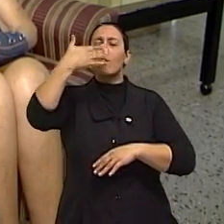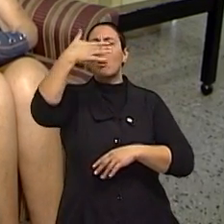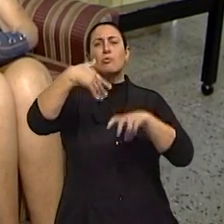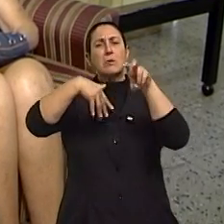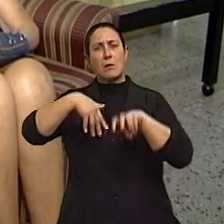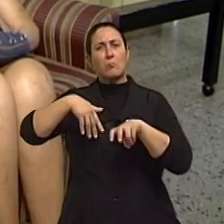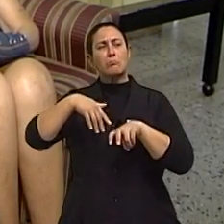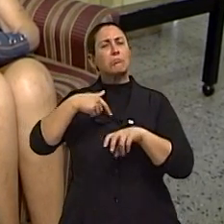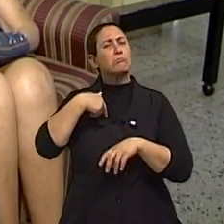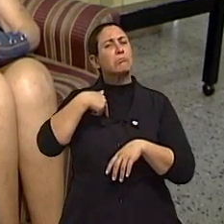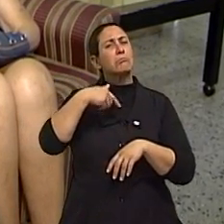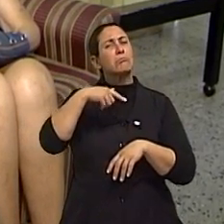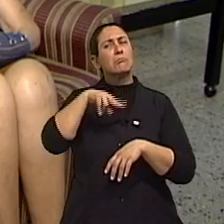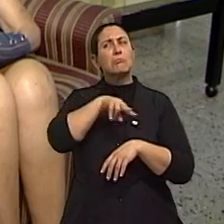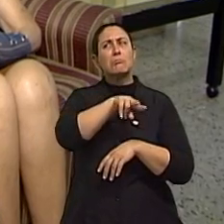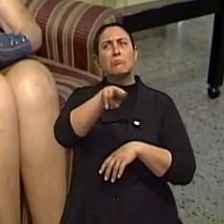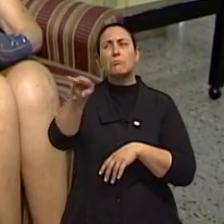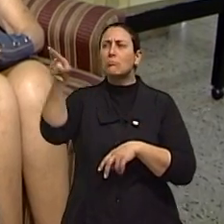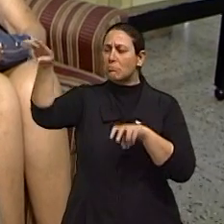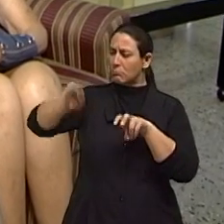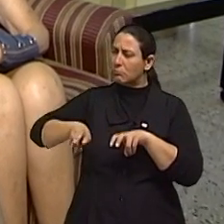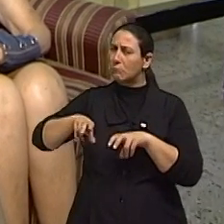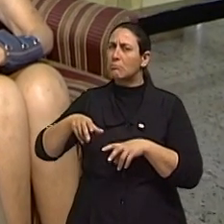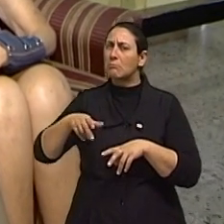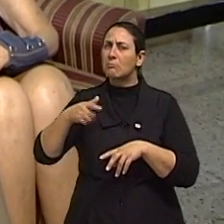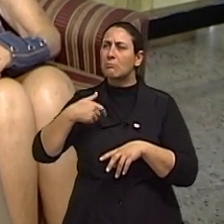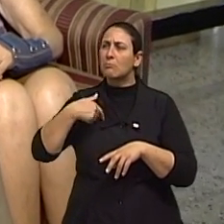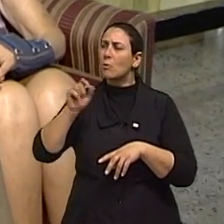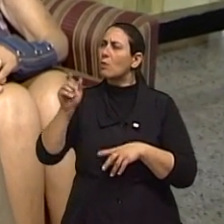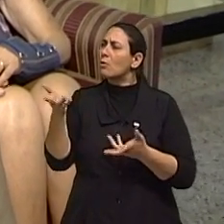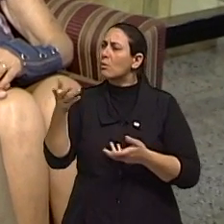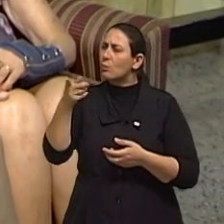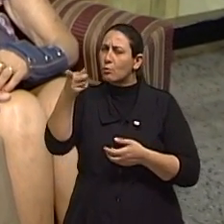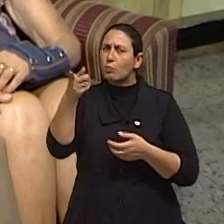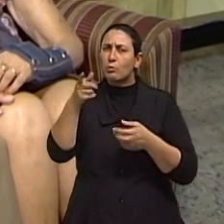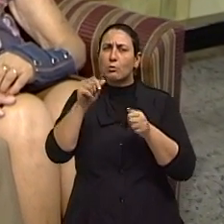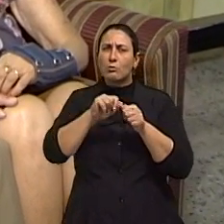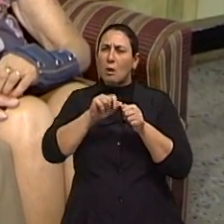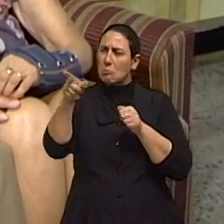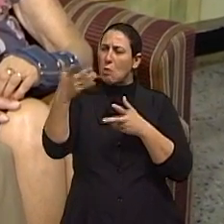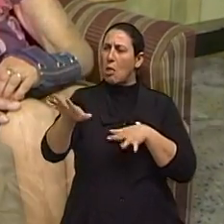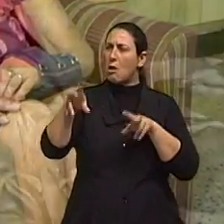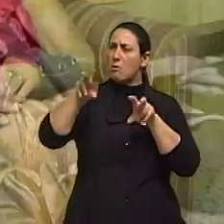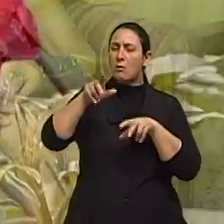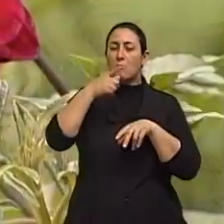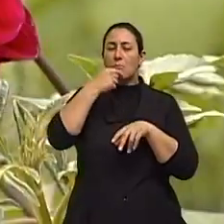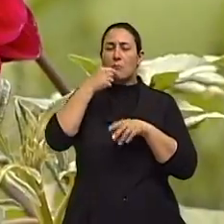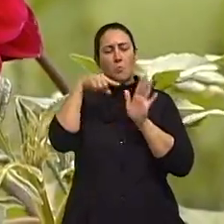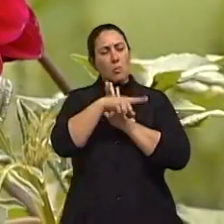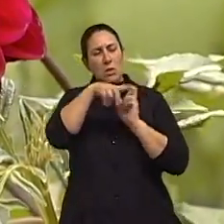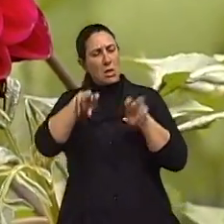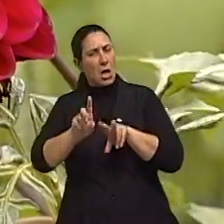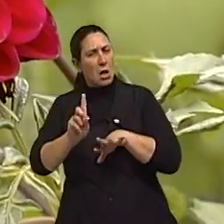tudo parceiro. Aí, ele, o que você está fazendo aqui? eu disse que eu não queria, não queria sentar do meu lado. Aí, ele